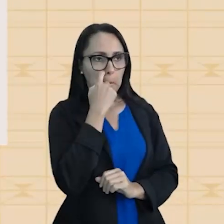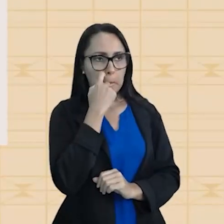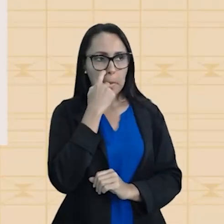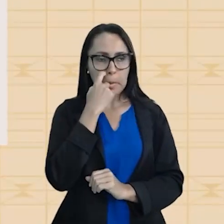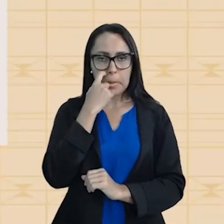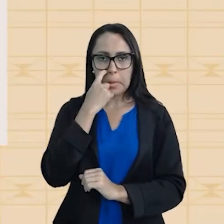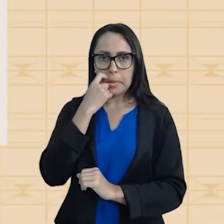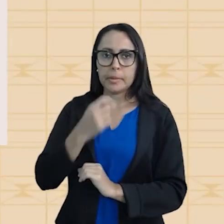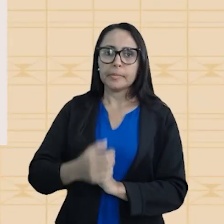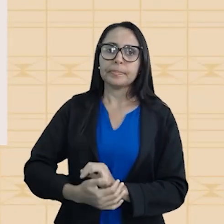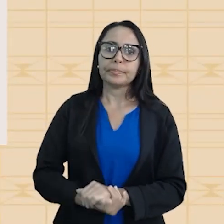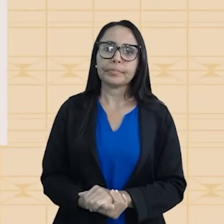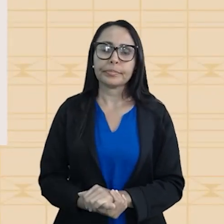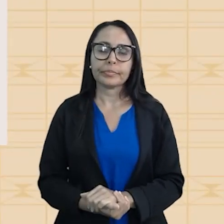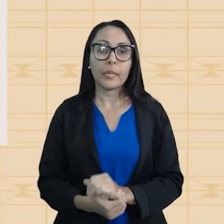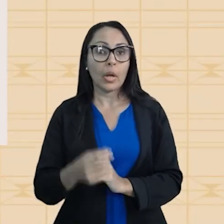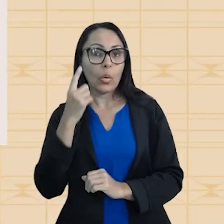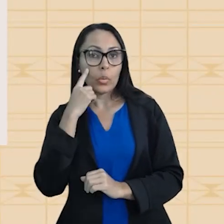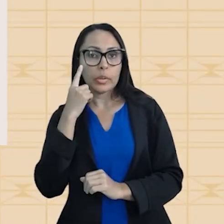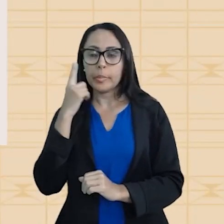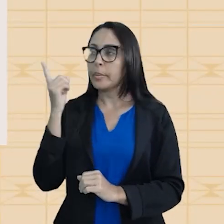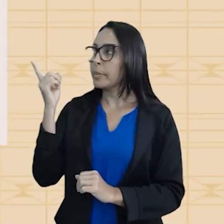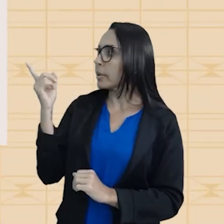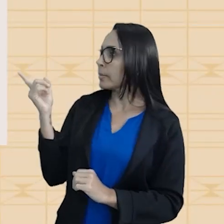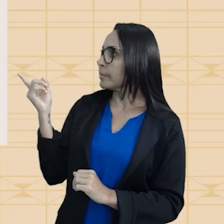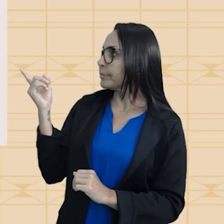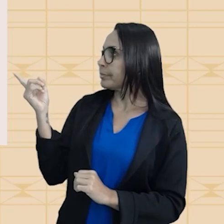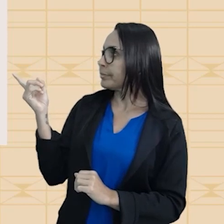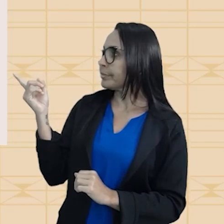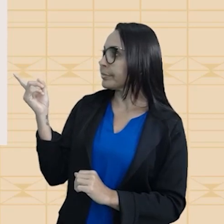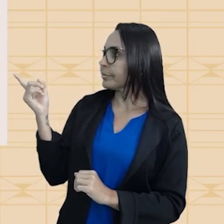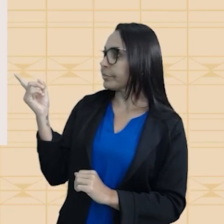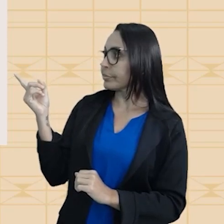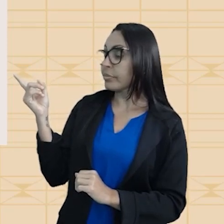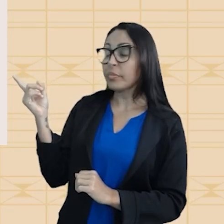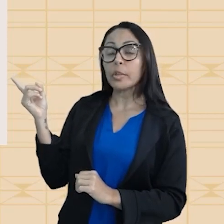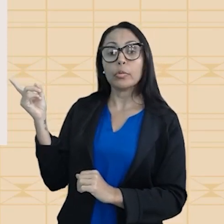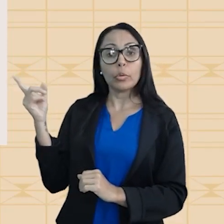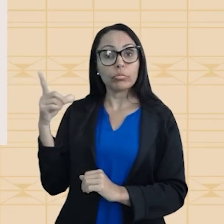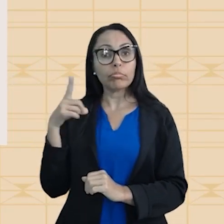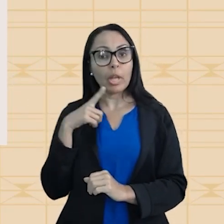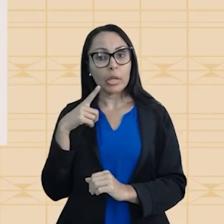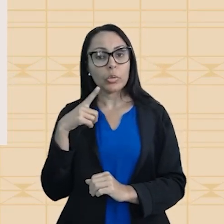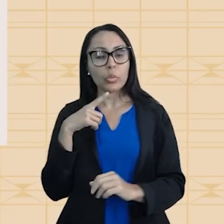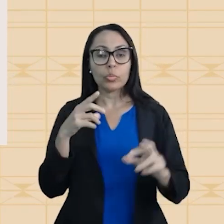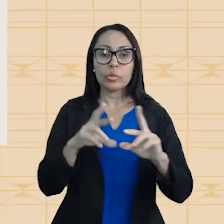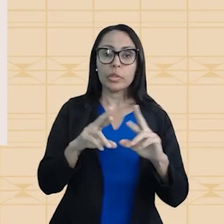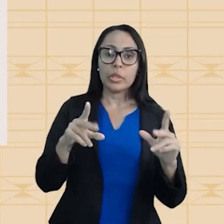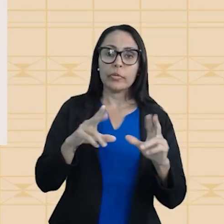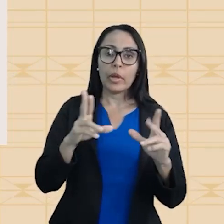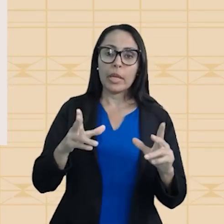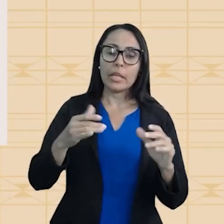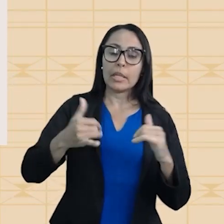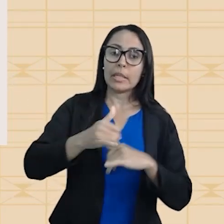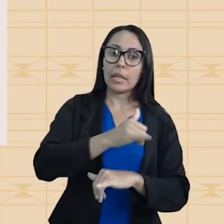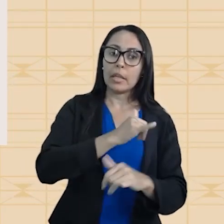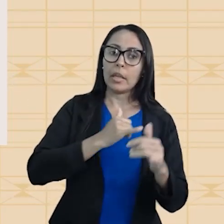deixa assim. Resumindo. Olhe bem pra aí. Quando eu tenho diferença de